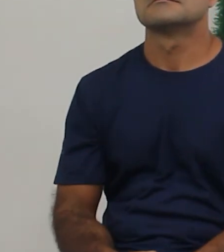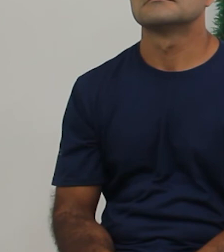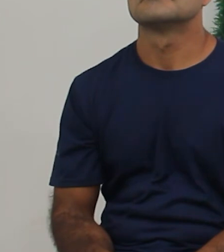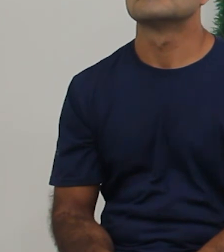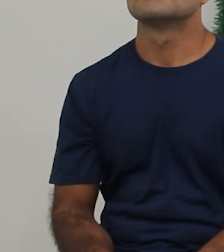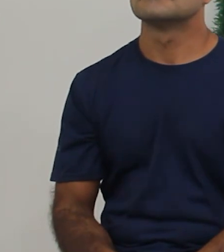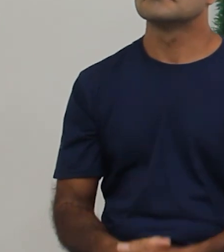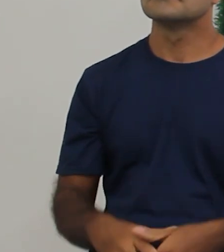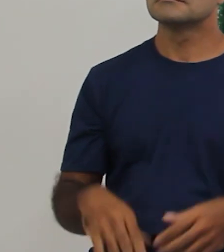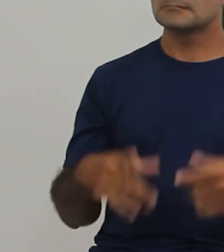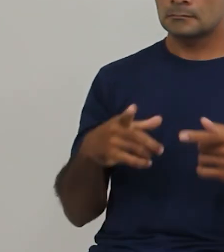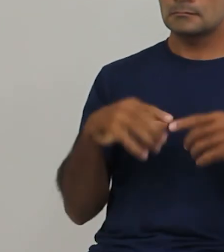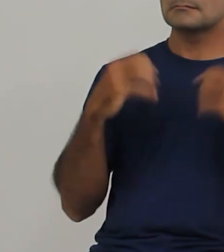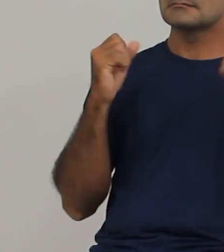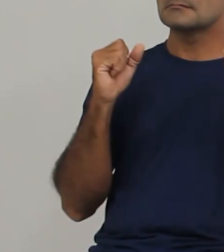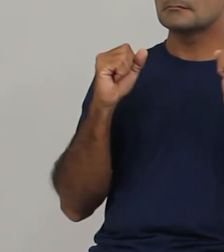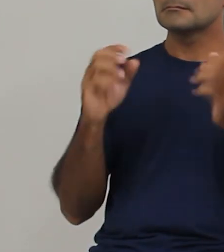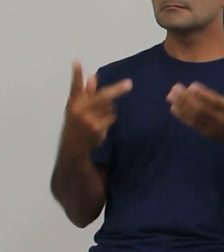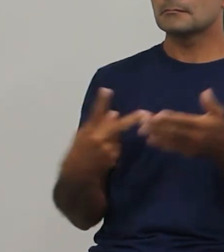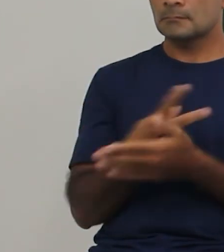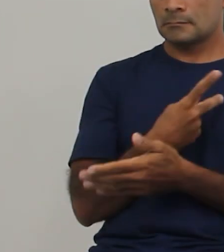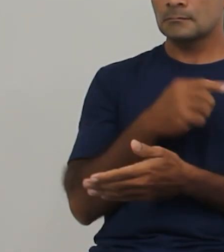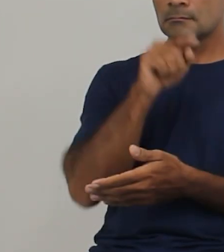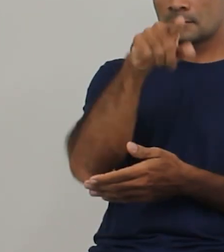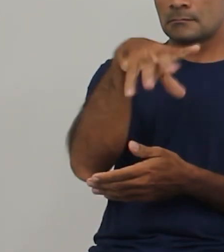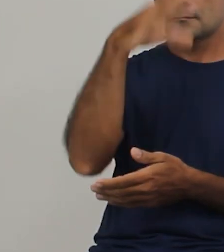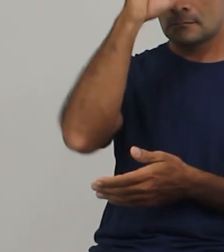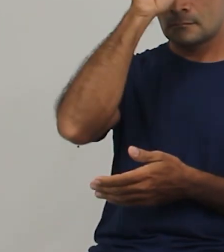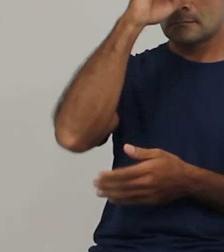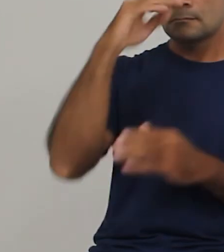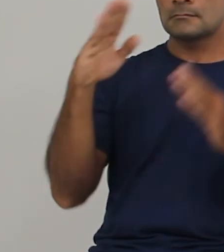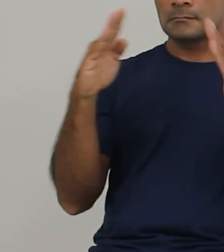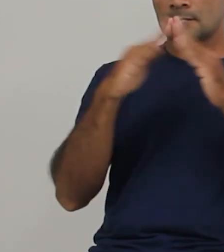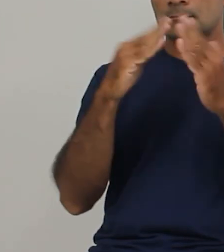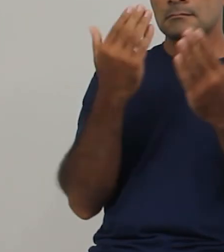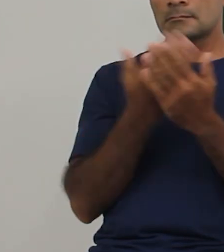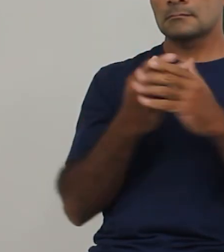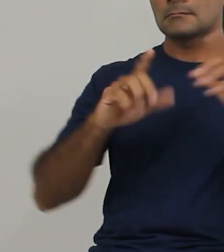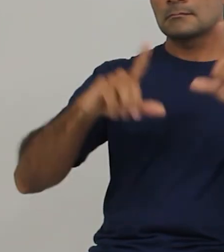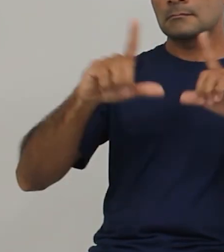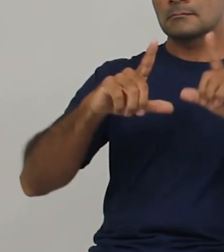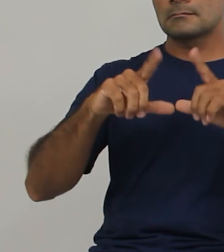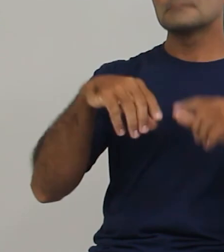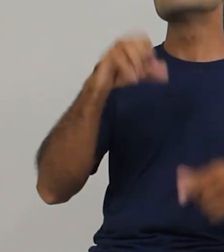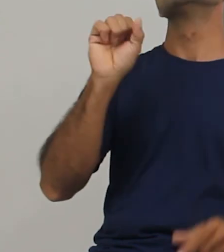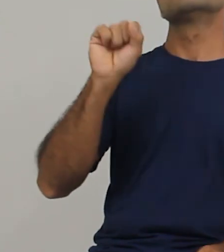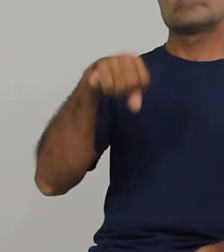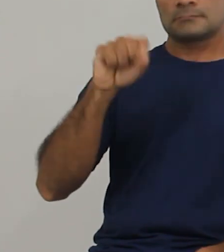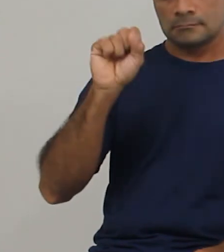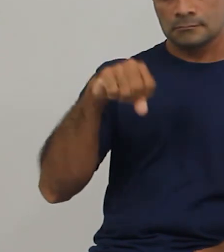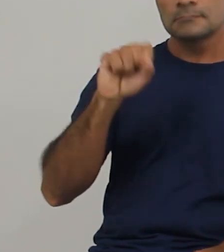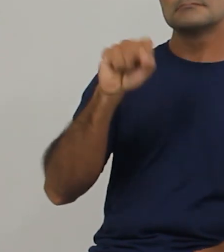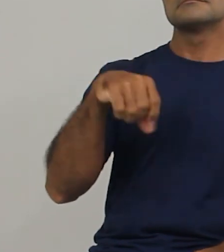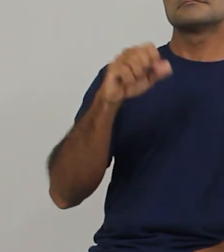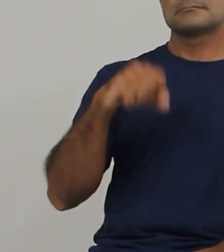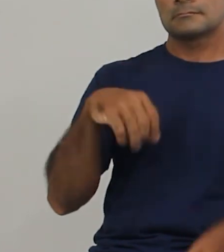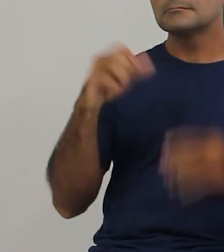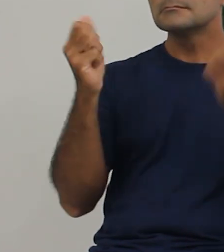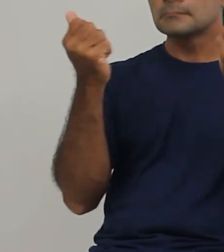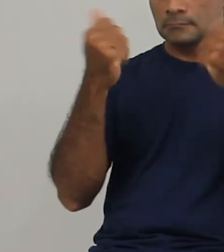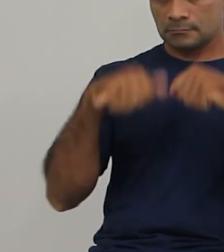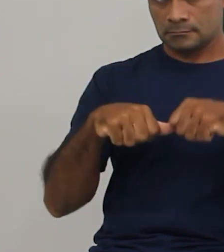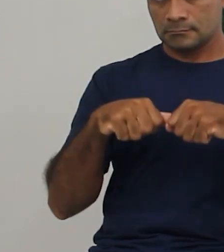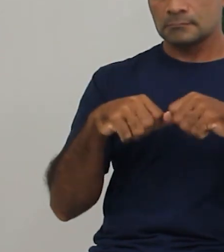provável que vocês aprendam com as aulas na TV? Com certeza, não é? Vocês